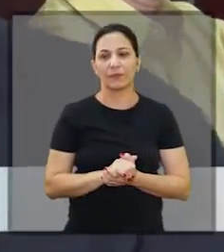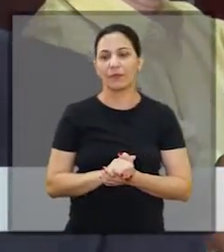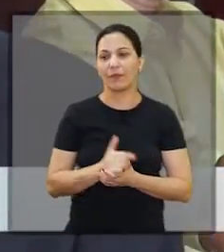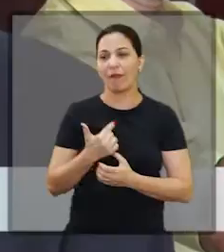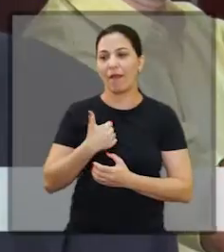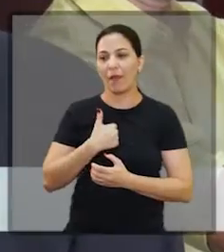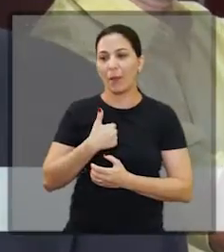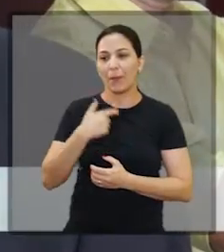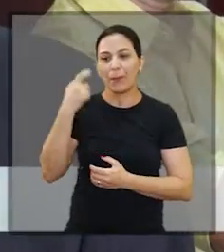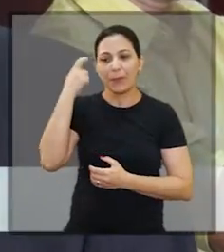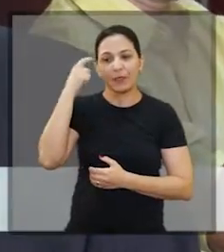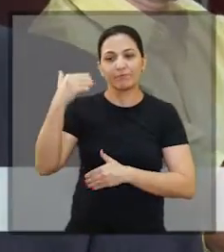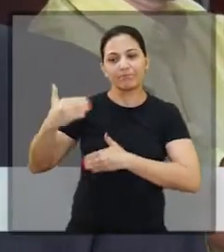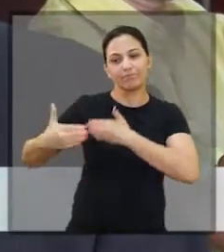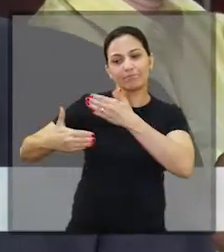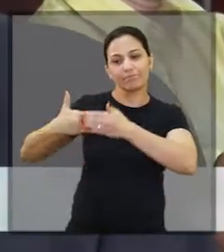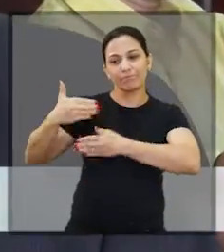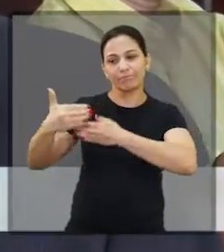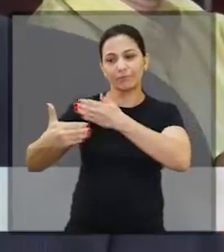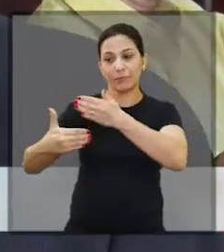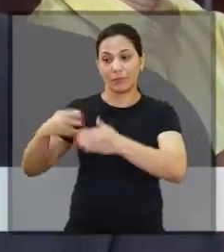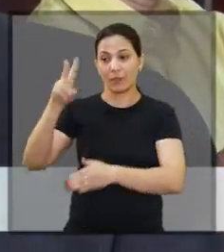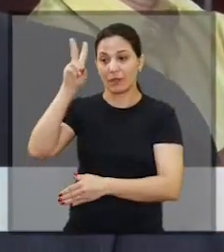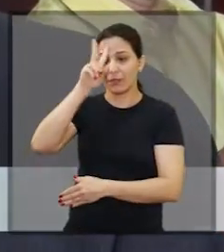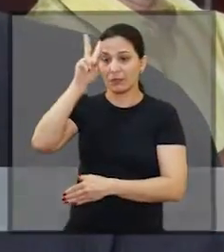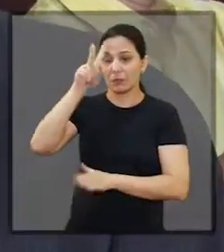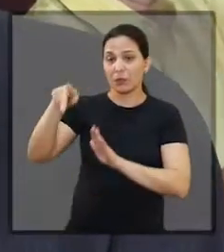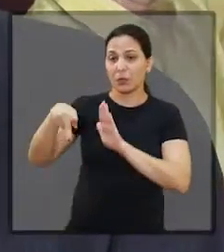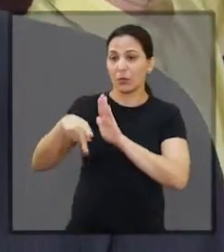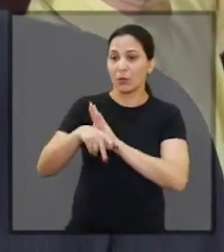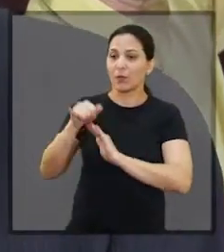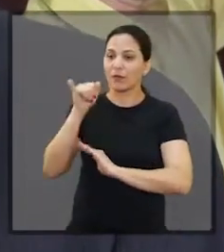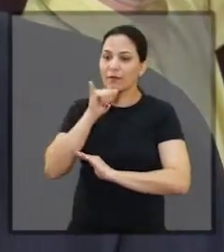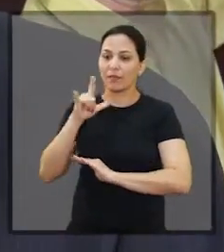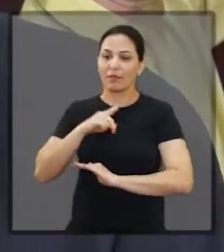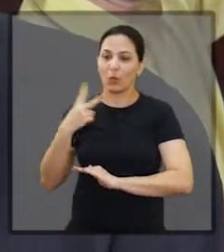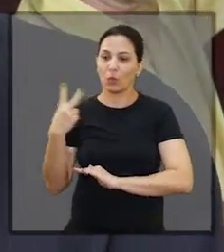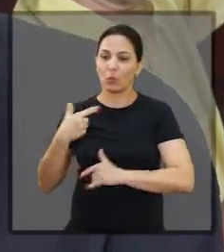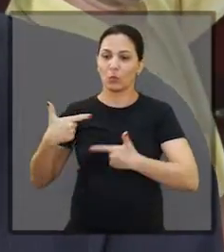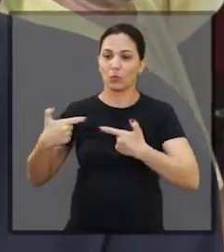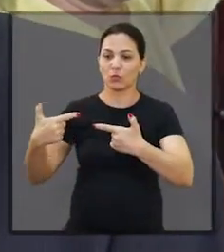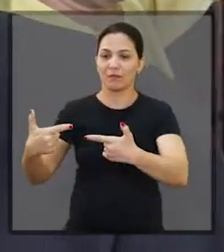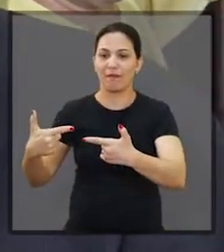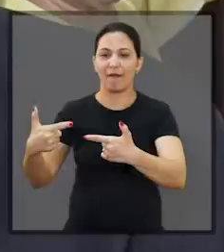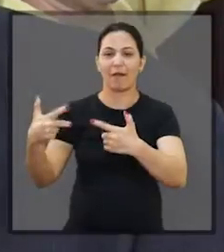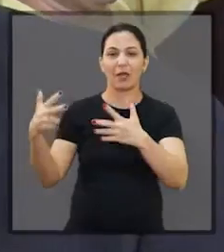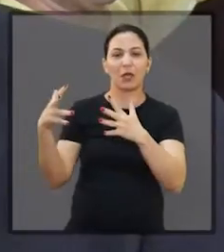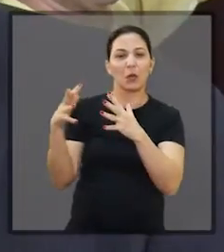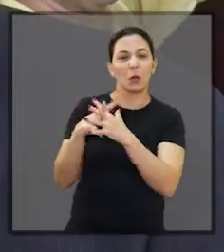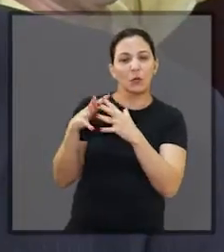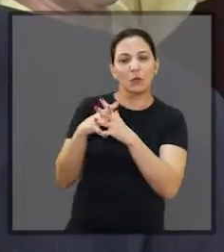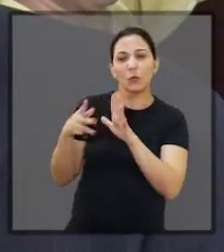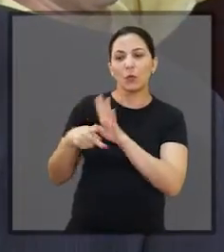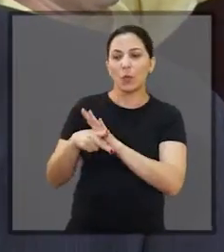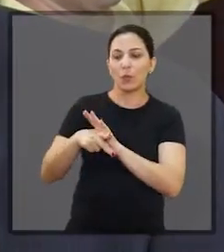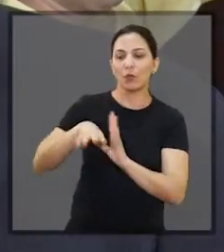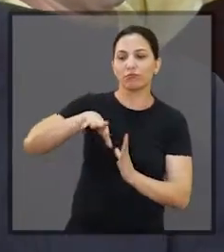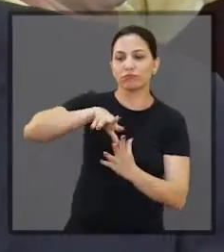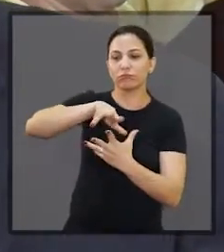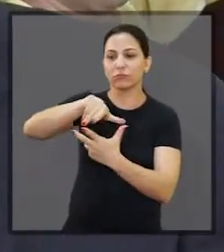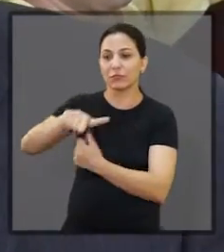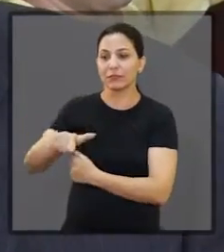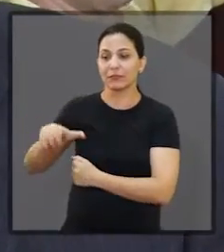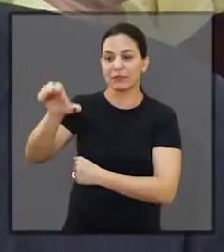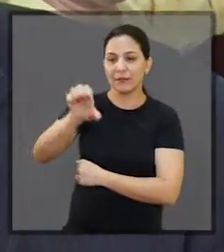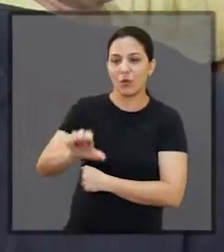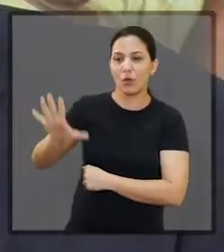Olha, eu acho que é bastante evoluído. Eu acho que a história da Itália, duas guerras, os grandes conflitos, vamos dizer, da humanidade, se deram